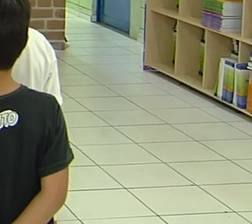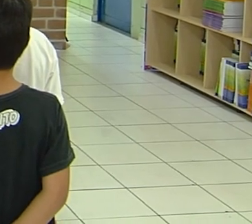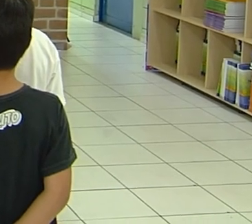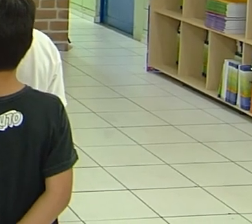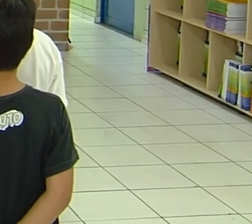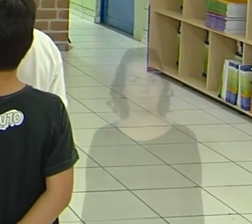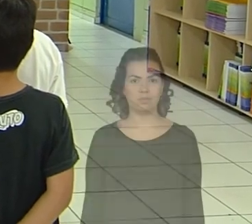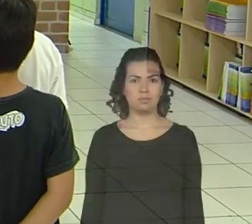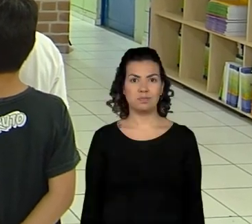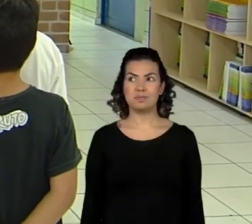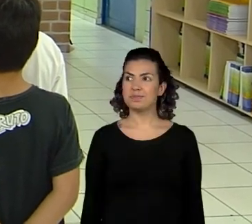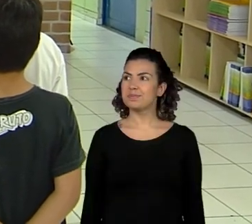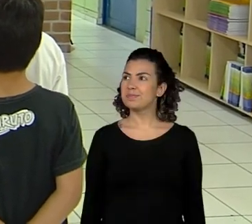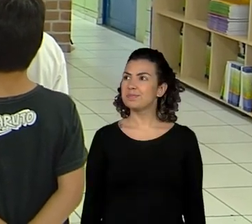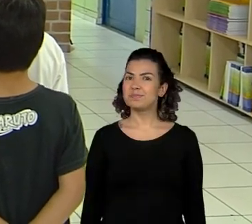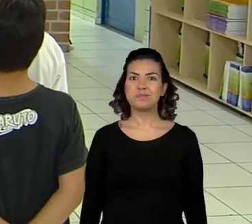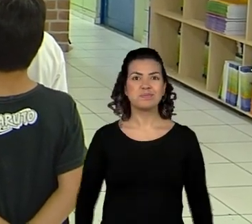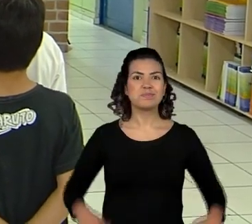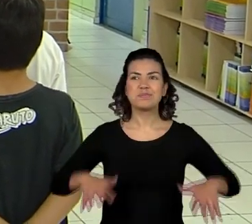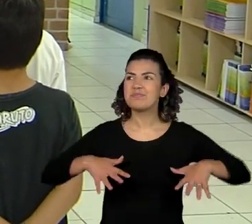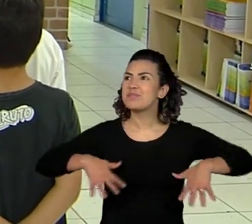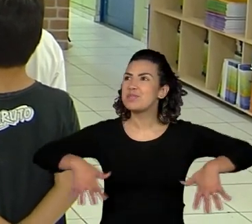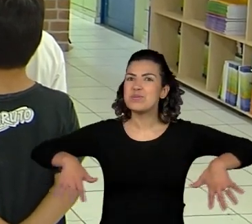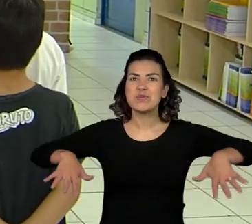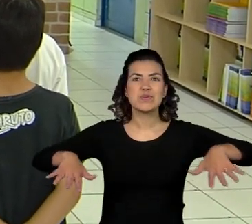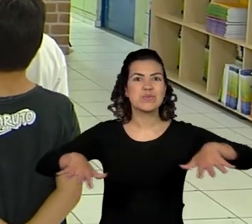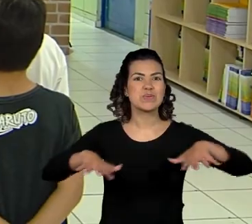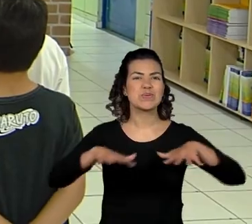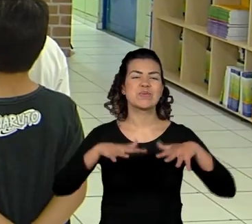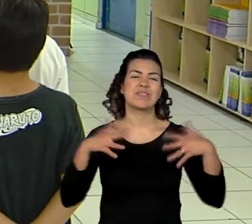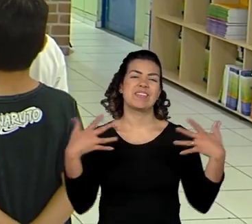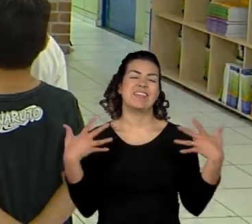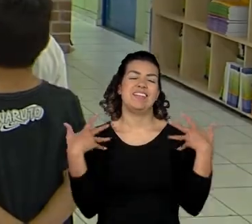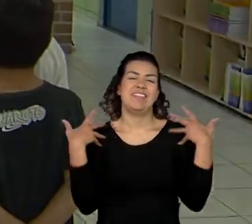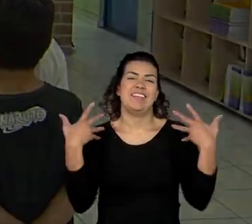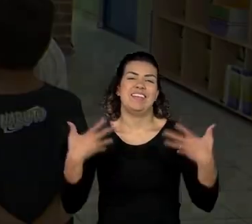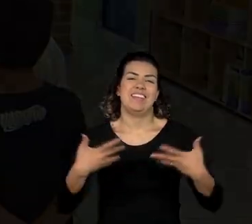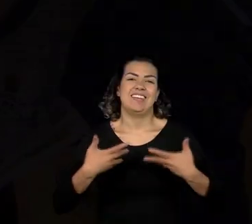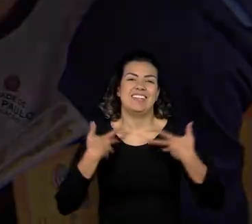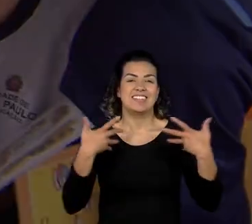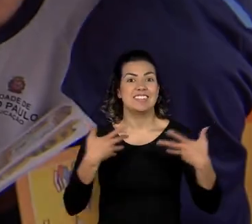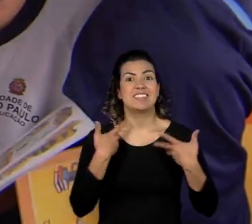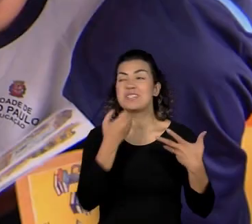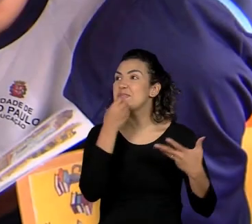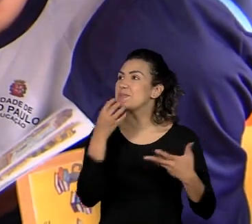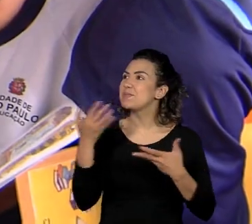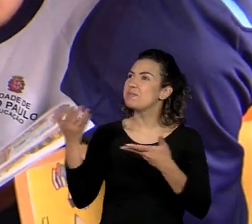Que alegria tê-los aqui hoje. Sejam todos bem-vindos.